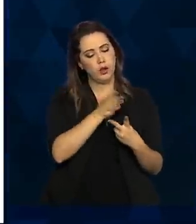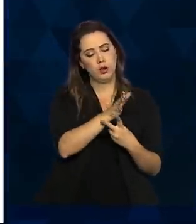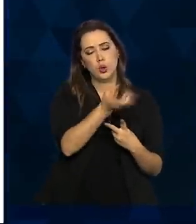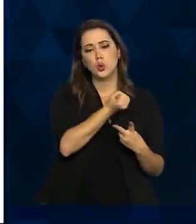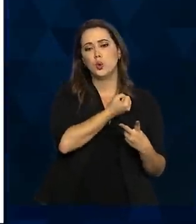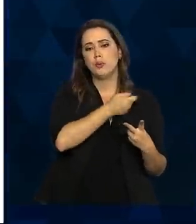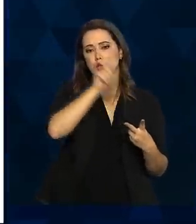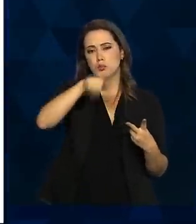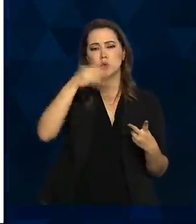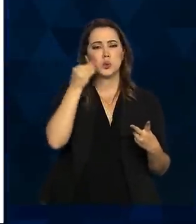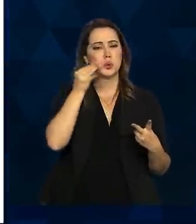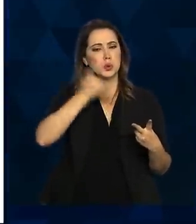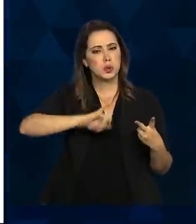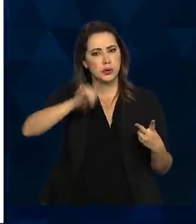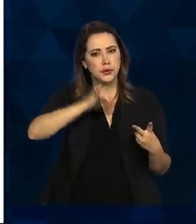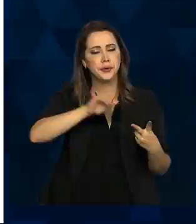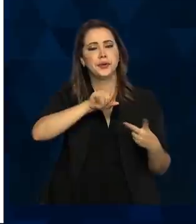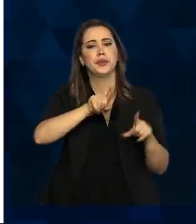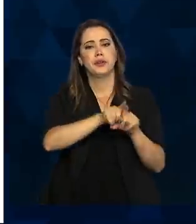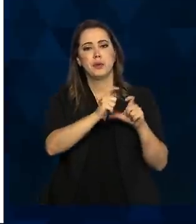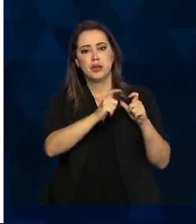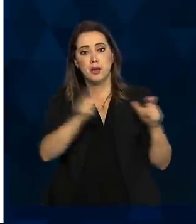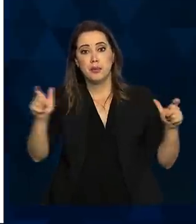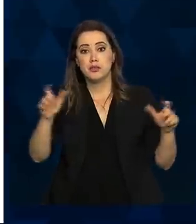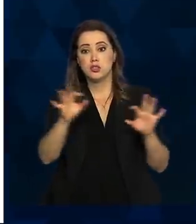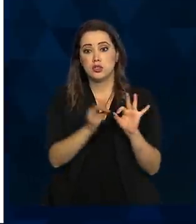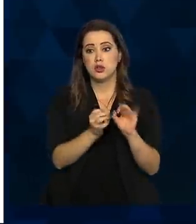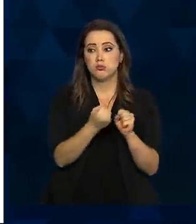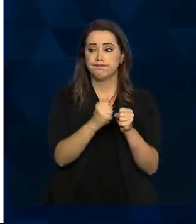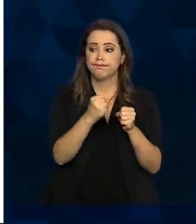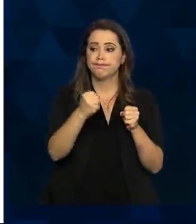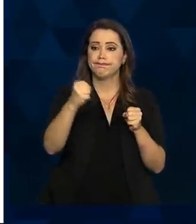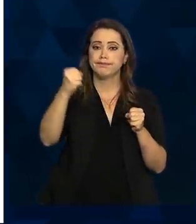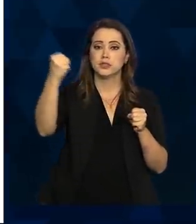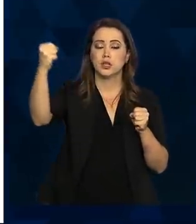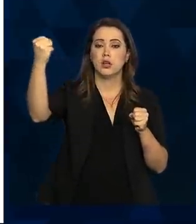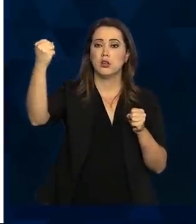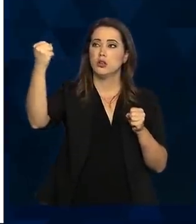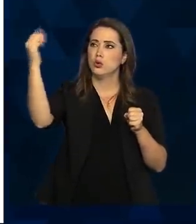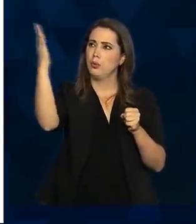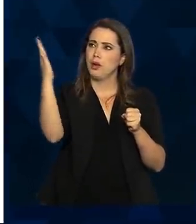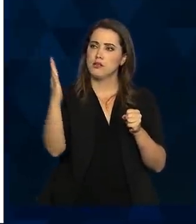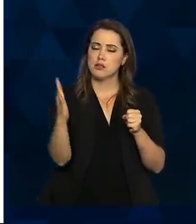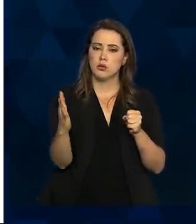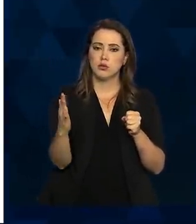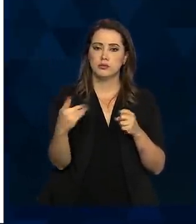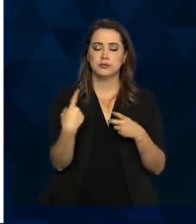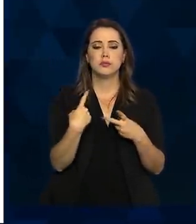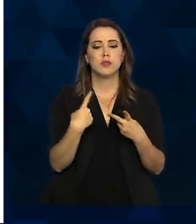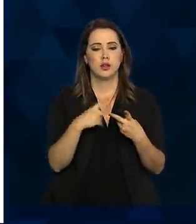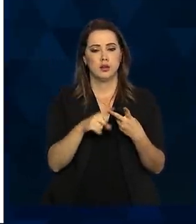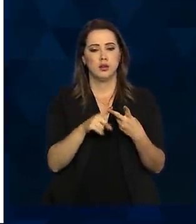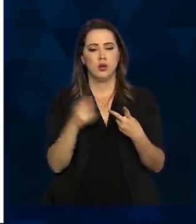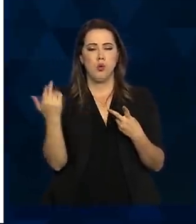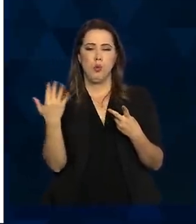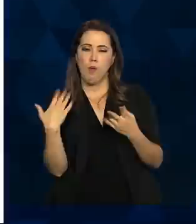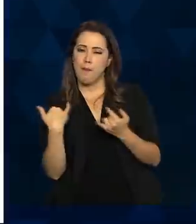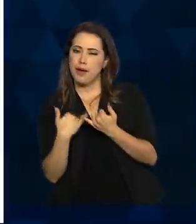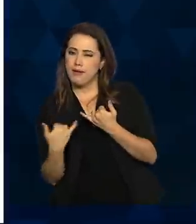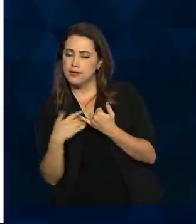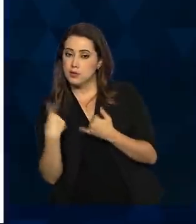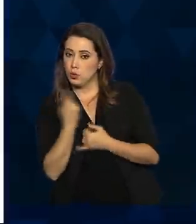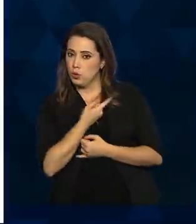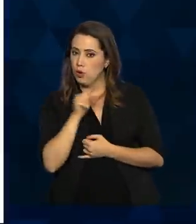pessoas testadas e também na abrangência geográfica. O estudo com irmão que se aproxima do nosso é um estudo na